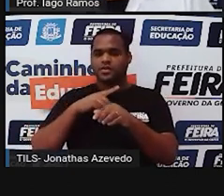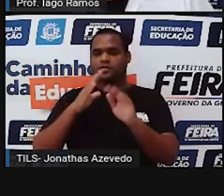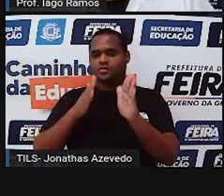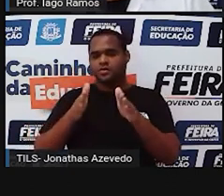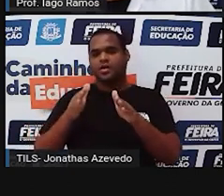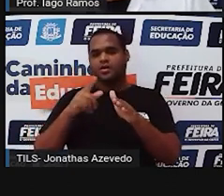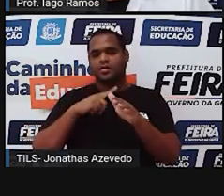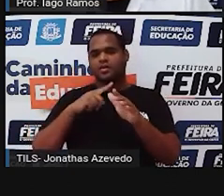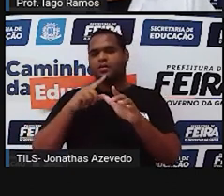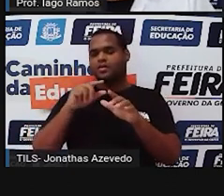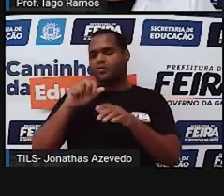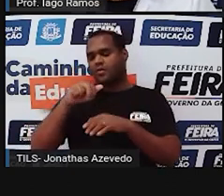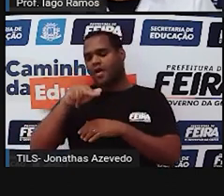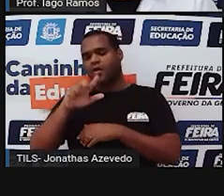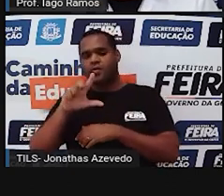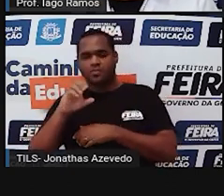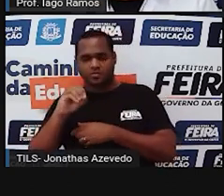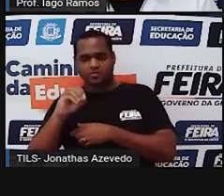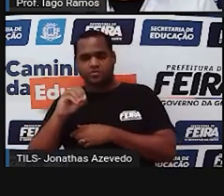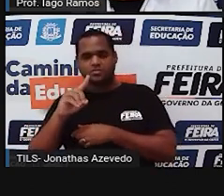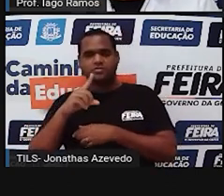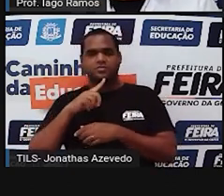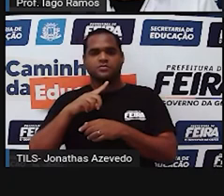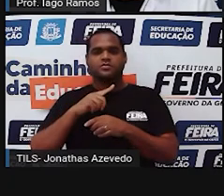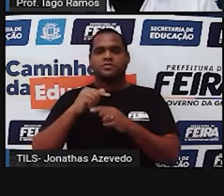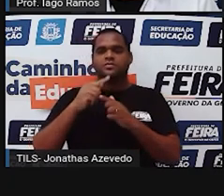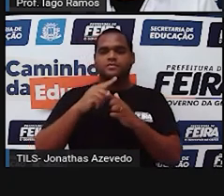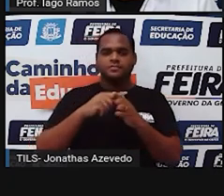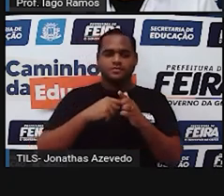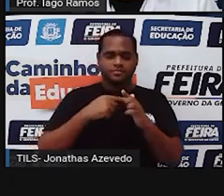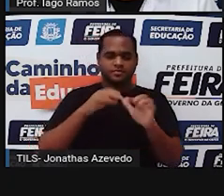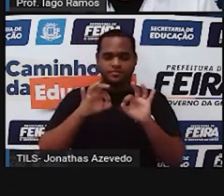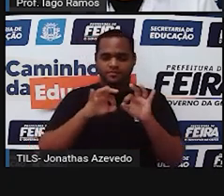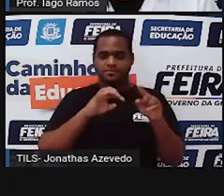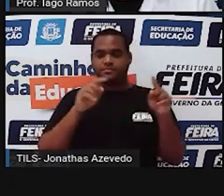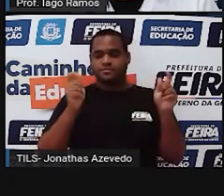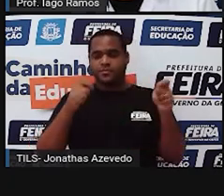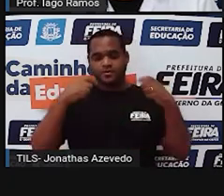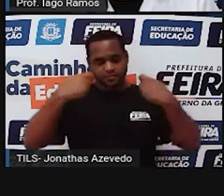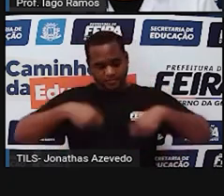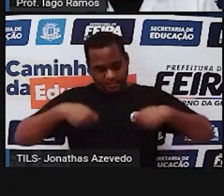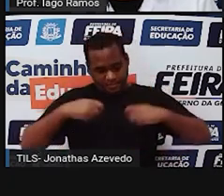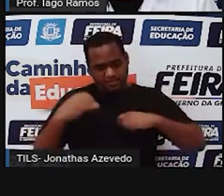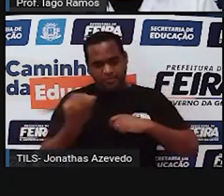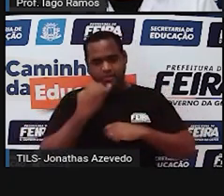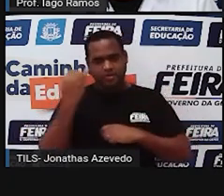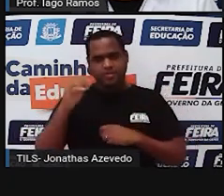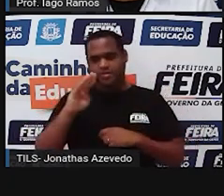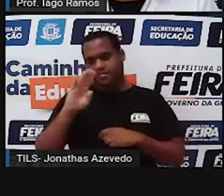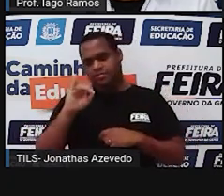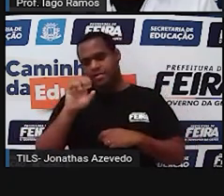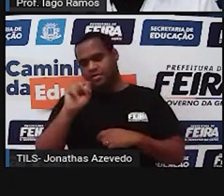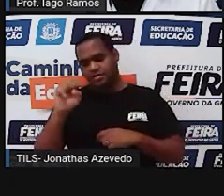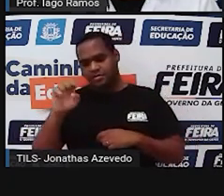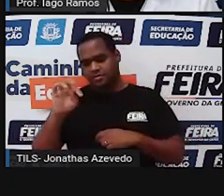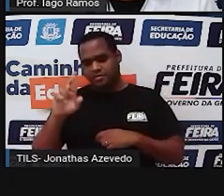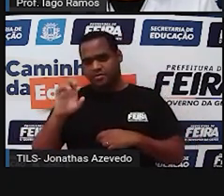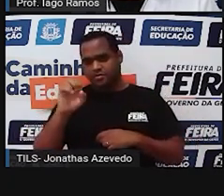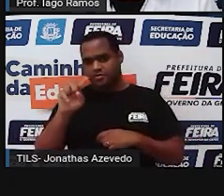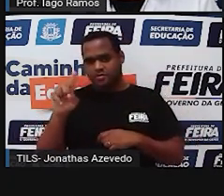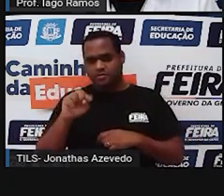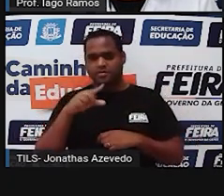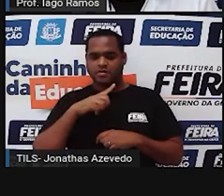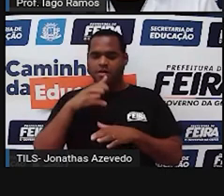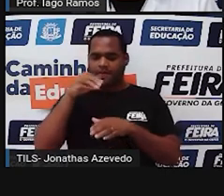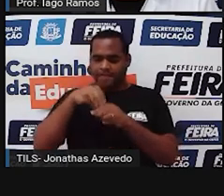um ângulo eu já tenho uma abertura eu já tenho um ângulo agora eu preciso fazer uma bissetriz passar por esse